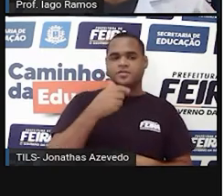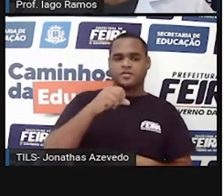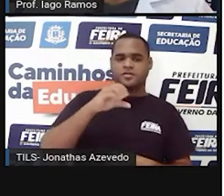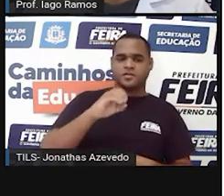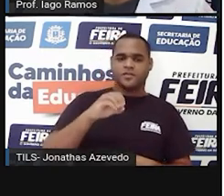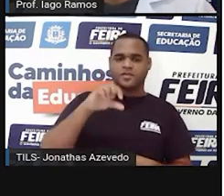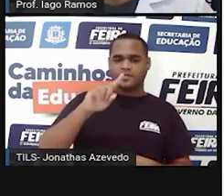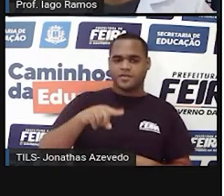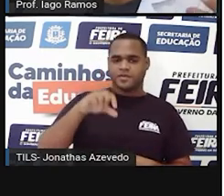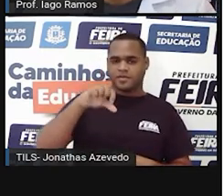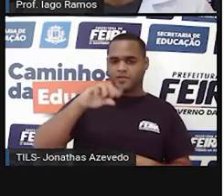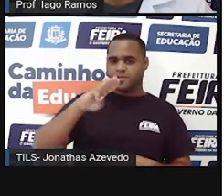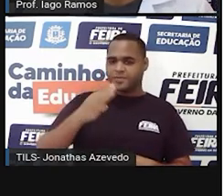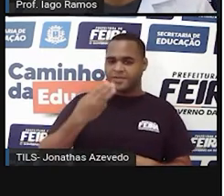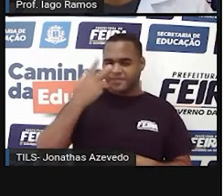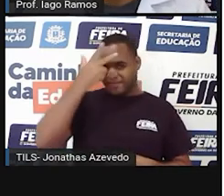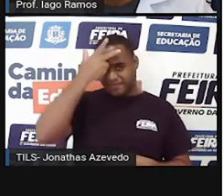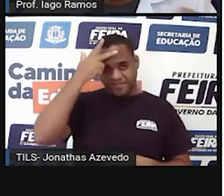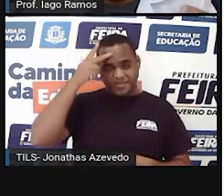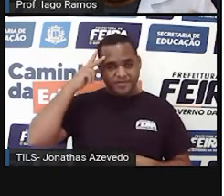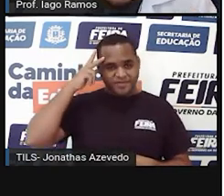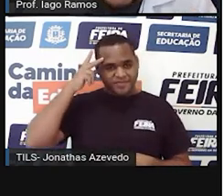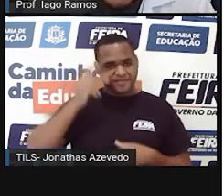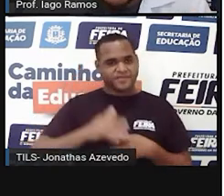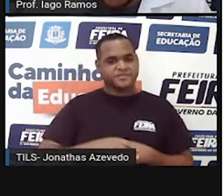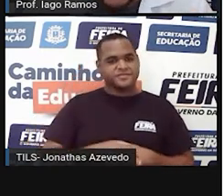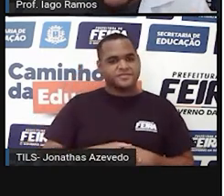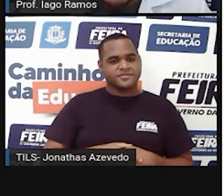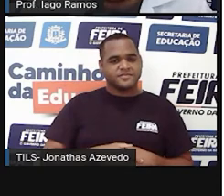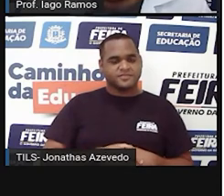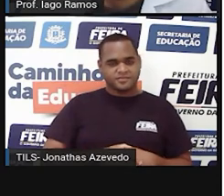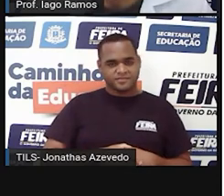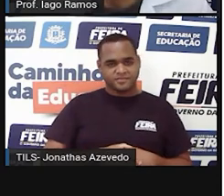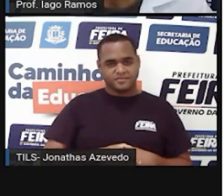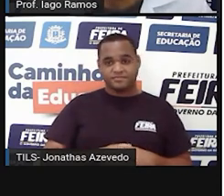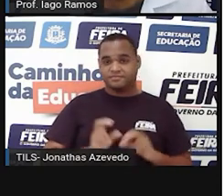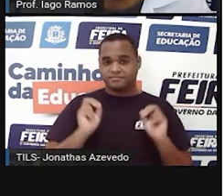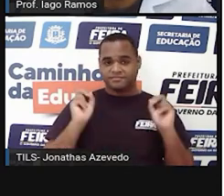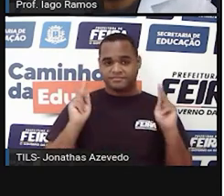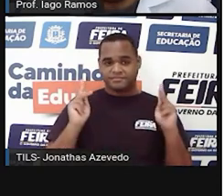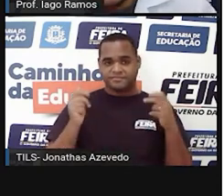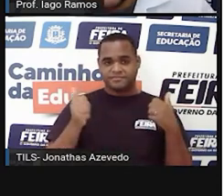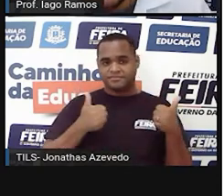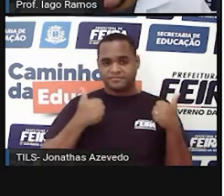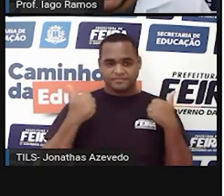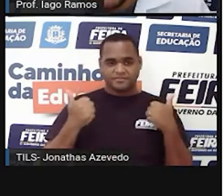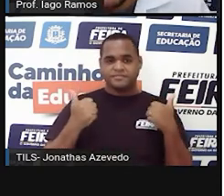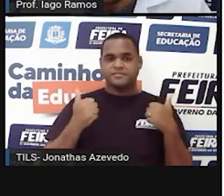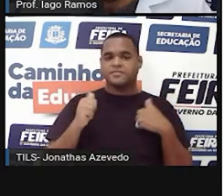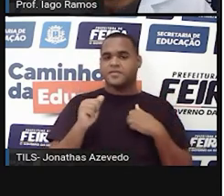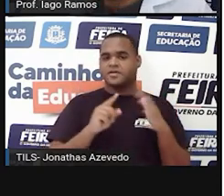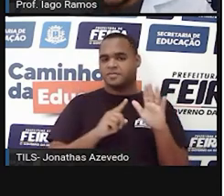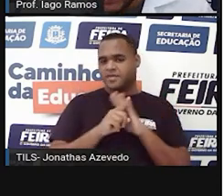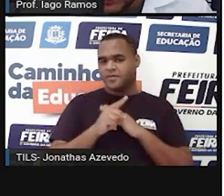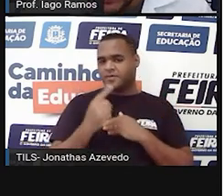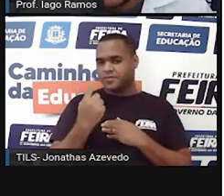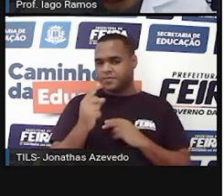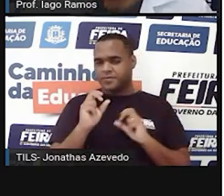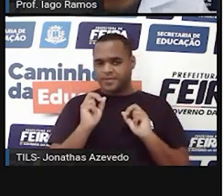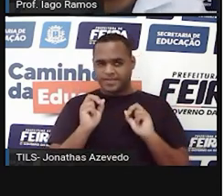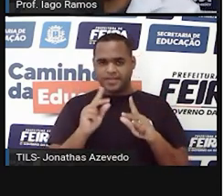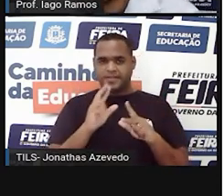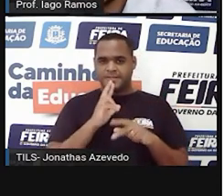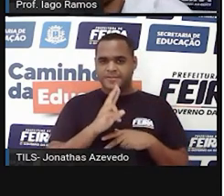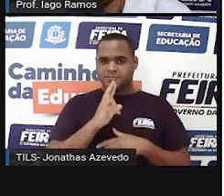690,9 milhões de pessoas. Tá bom? Então, pergunta 1, respondida.